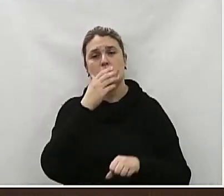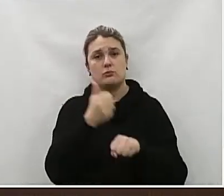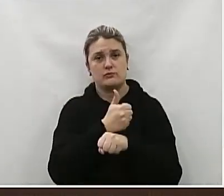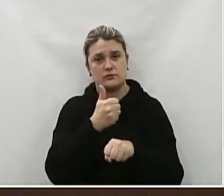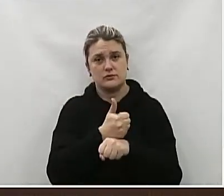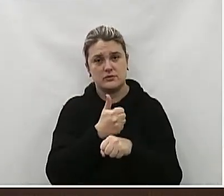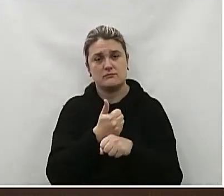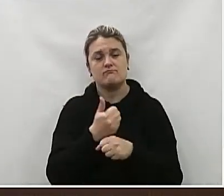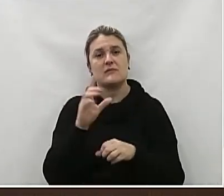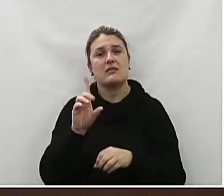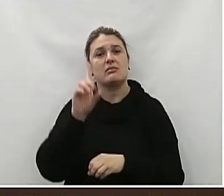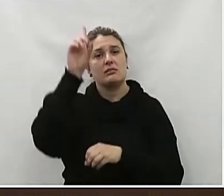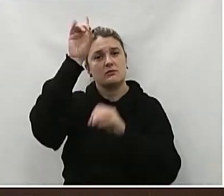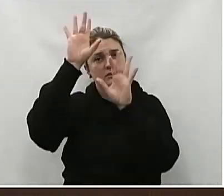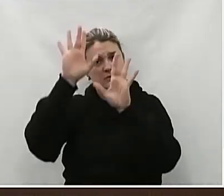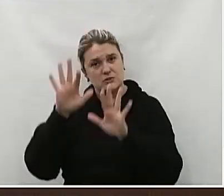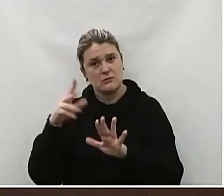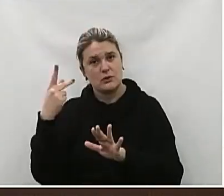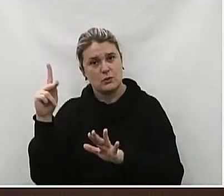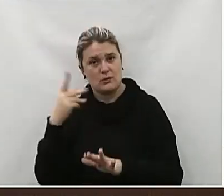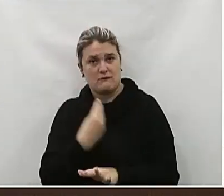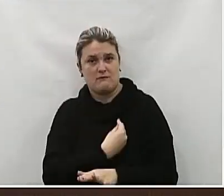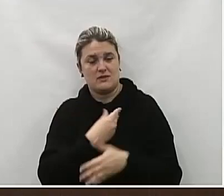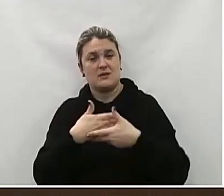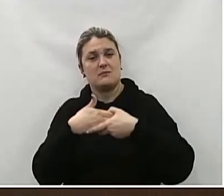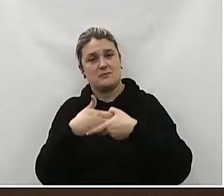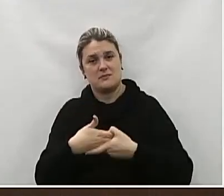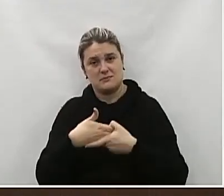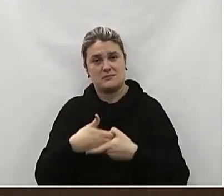doutor é Que Deus abençoe E parabéns